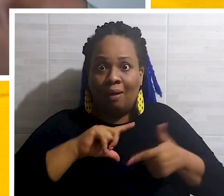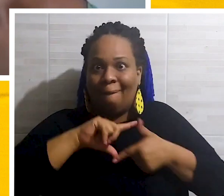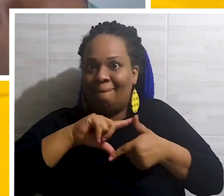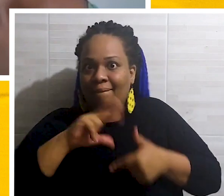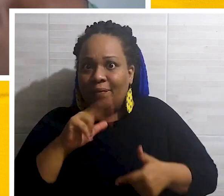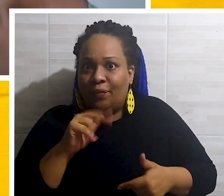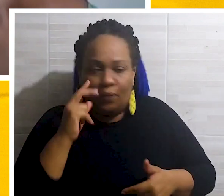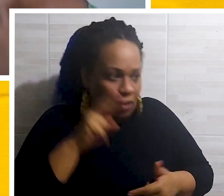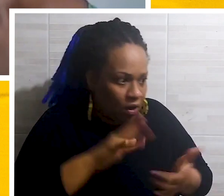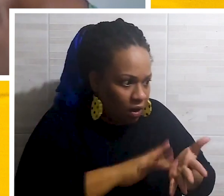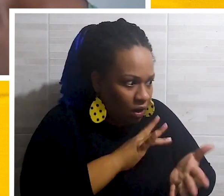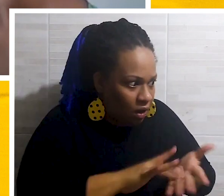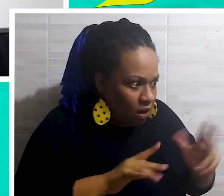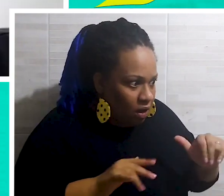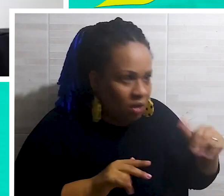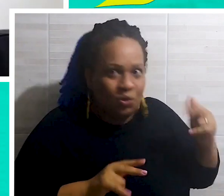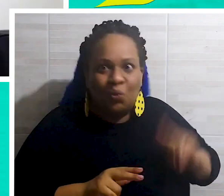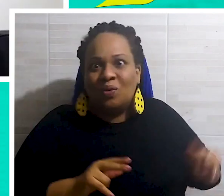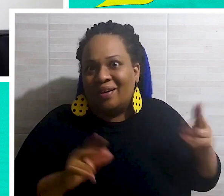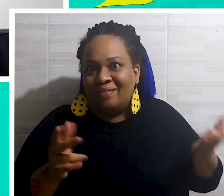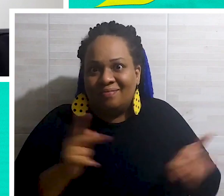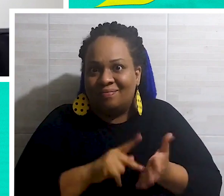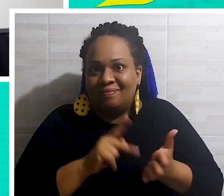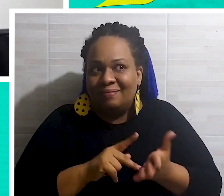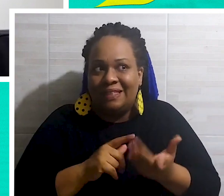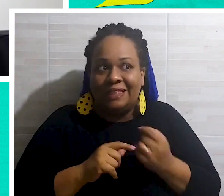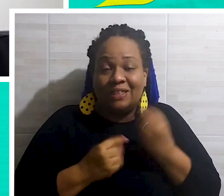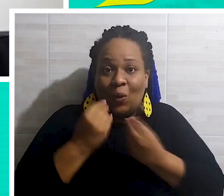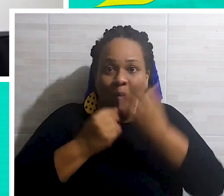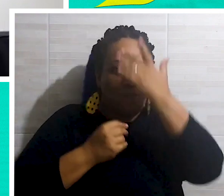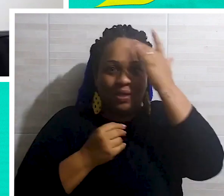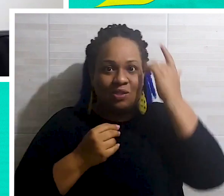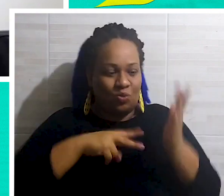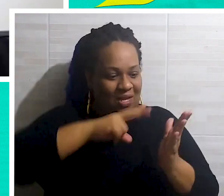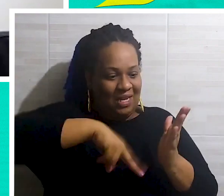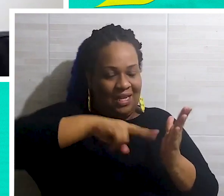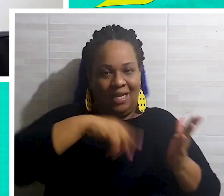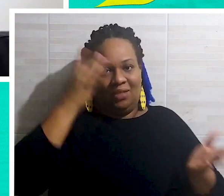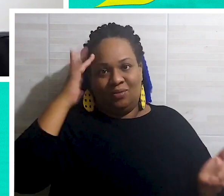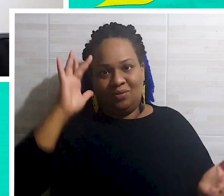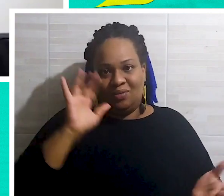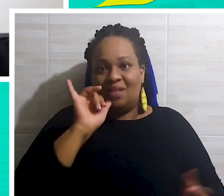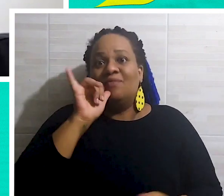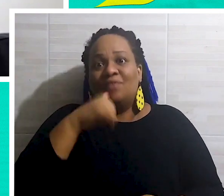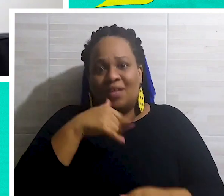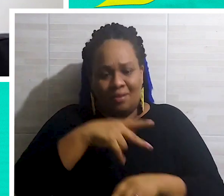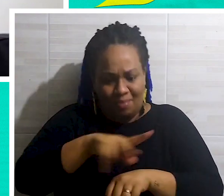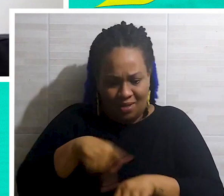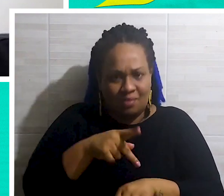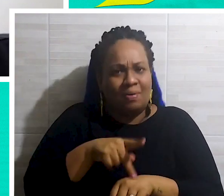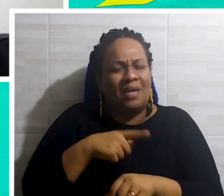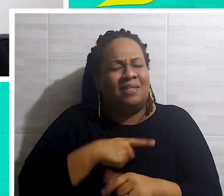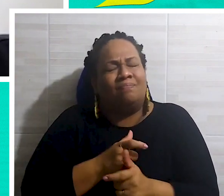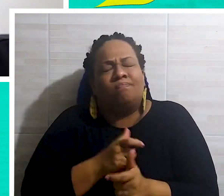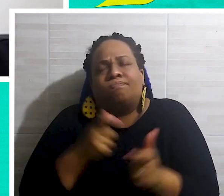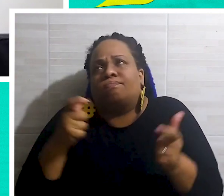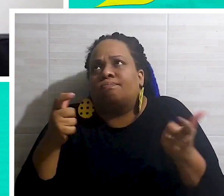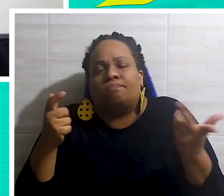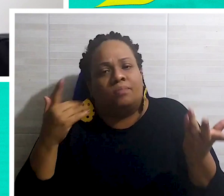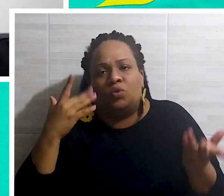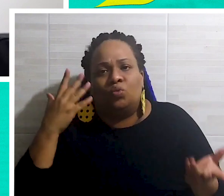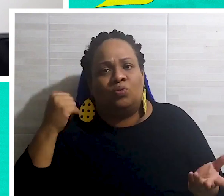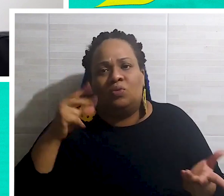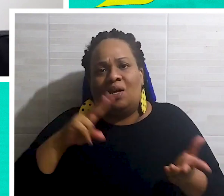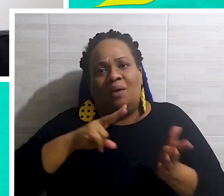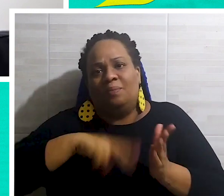sabe usar. Eu nunca vi um tablet. Isso é uma realidade. Tem gente que não sabe ler. Como a gente comentou, infelizmente, no nosso país, ainda existe muita gente que não